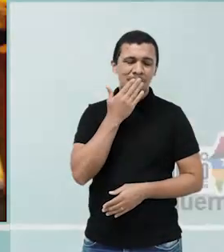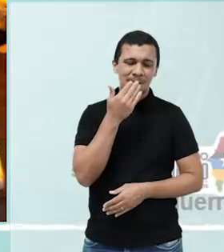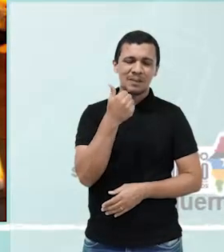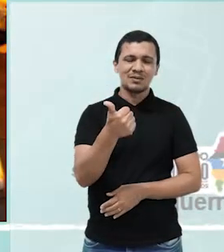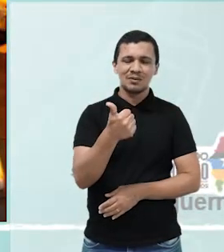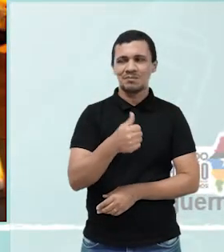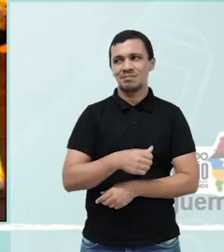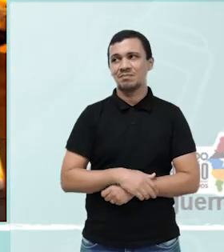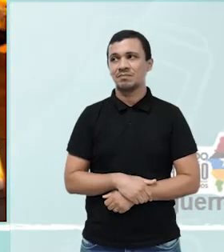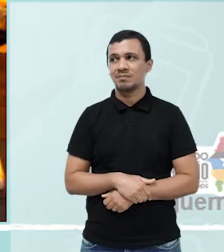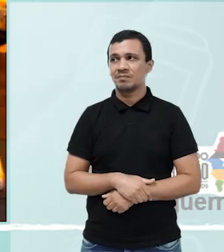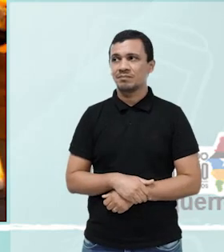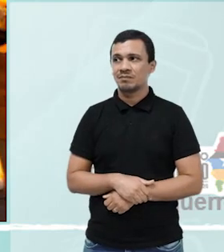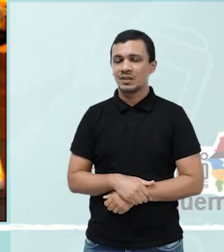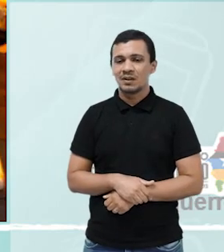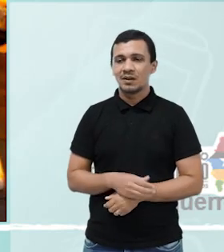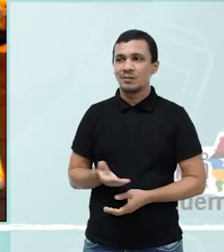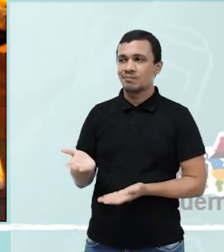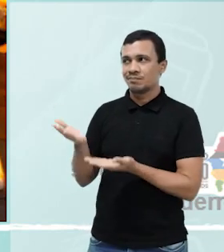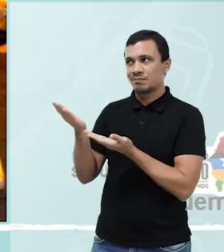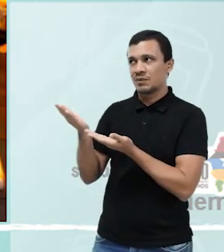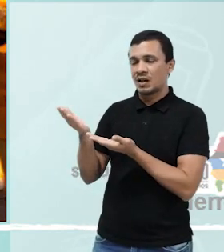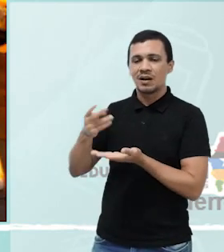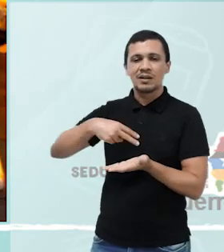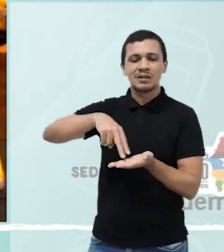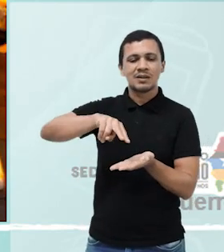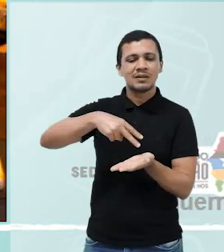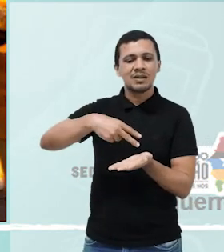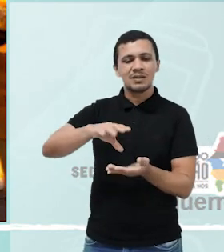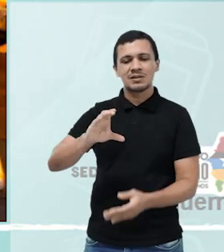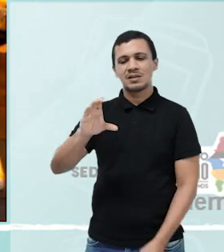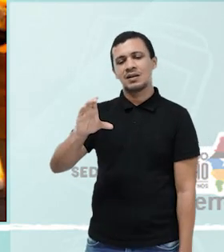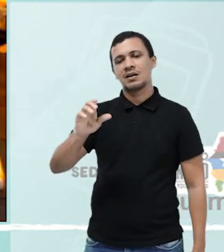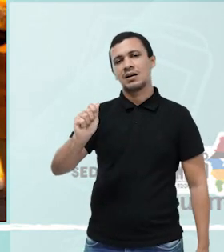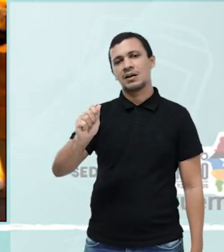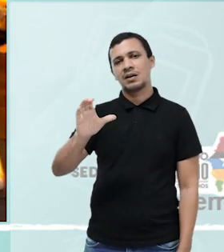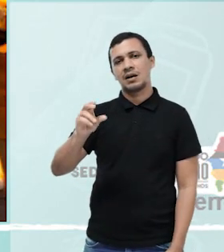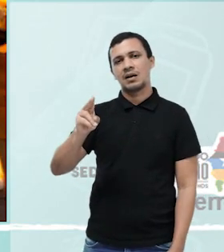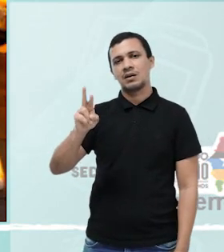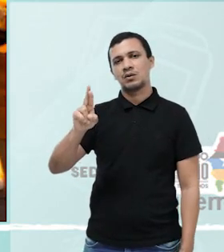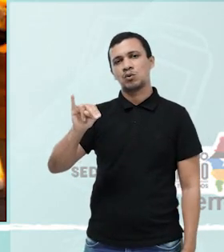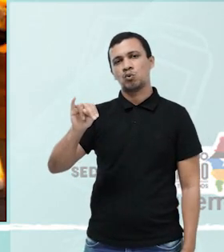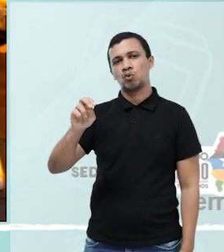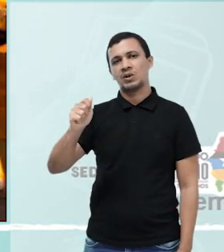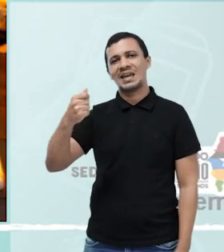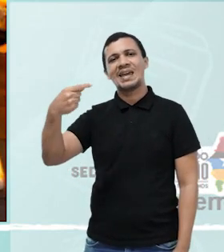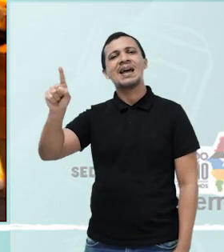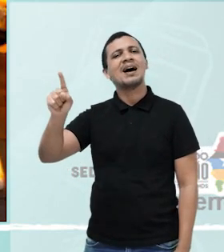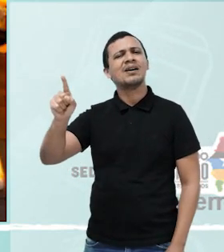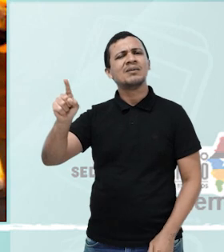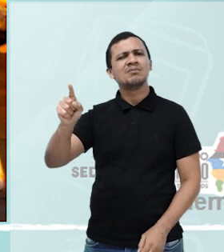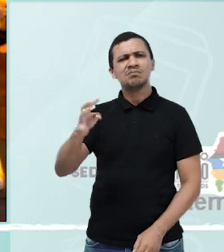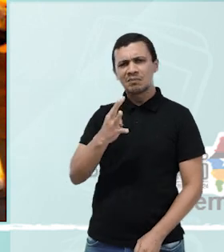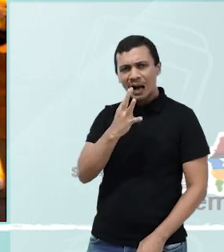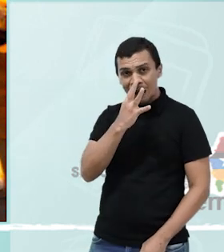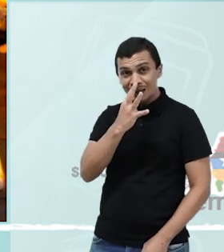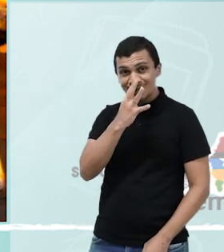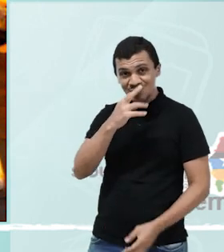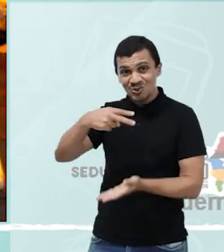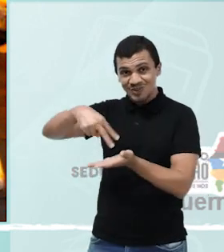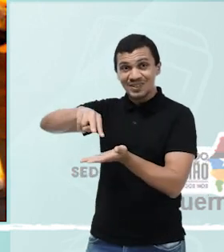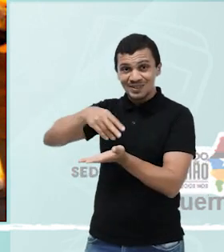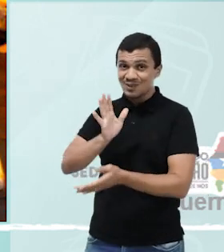Cacuriá. Gente, quem já assistiu uma apresentação de Cacuriá, pensa numa coisa que chama atenção.